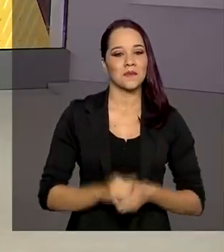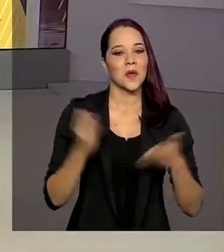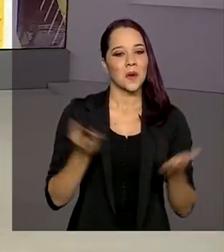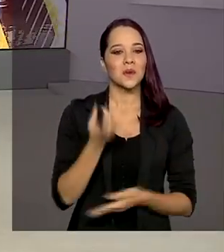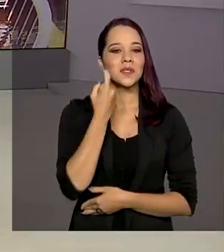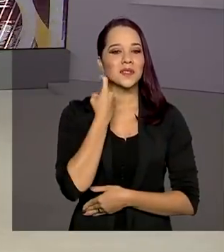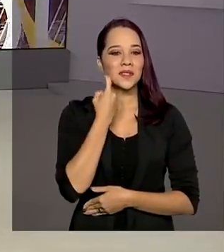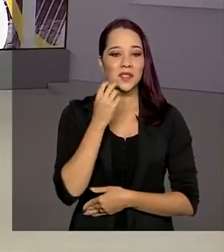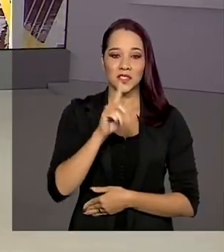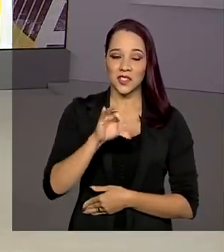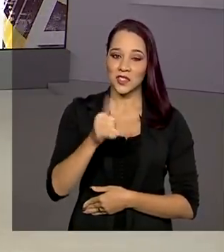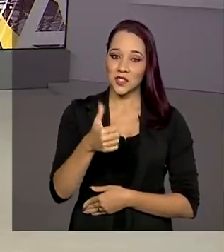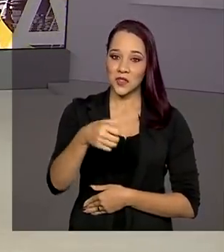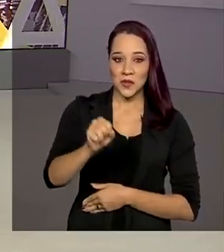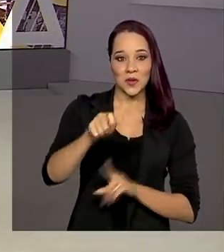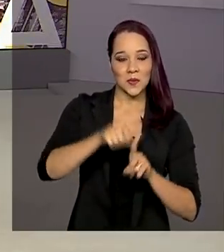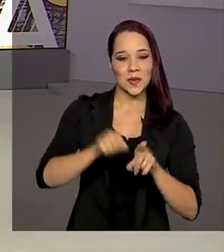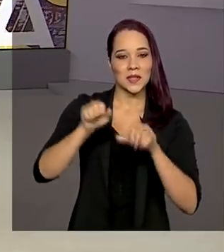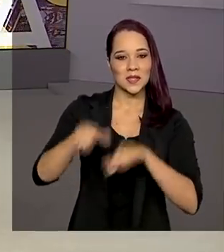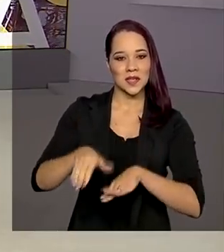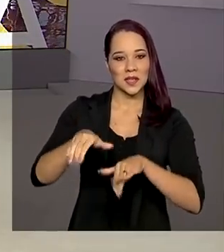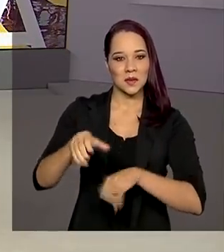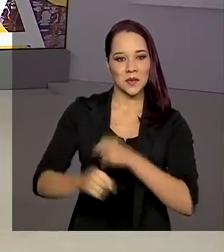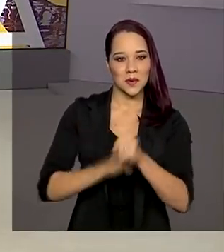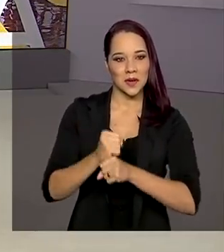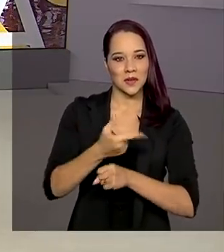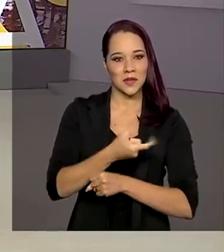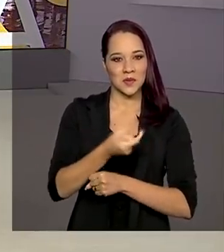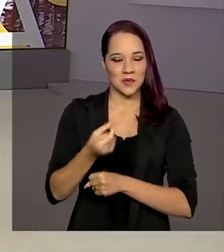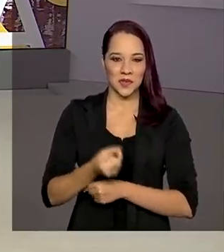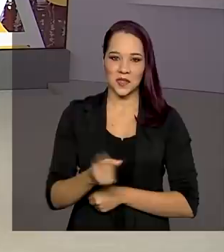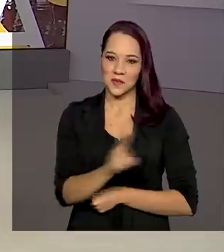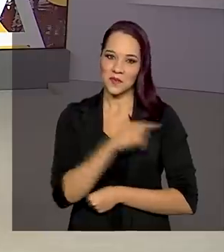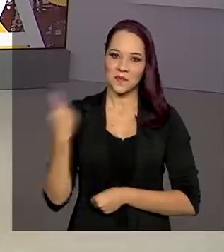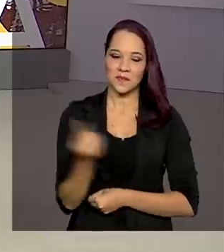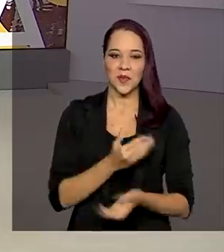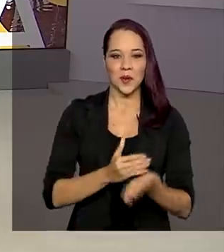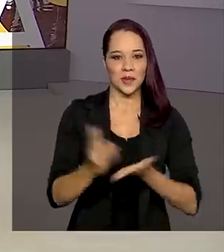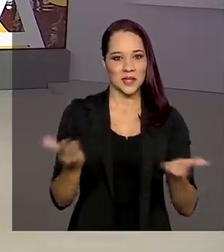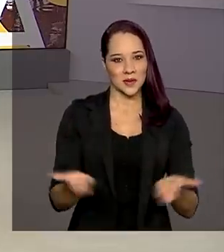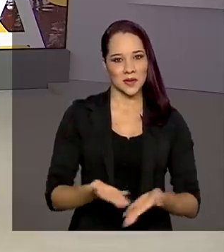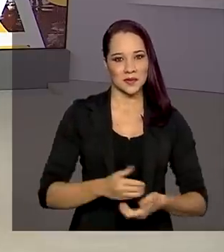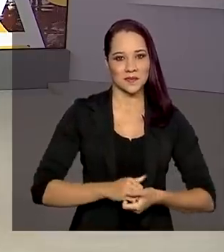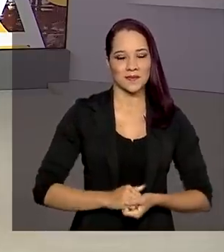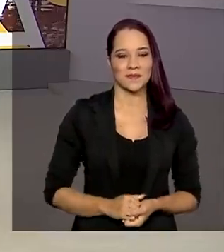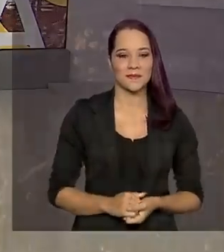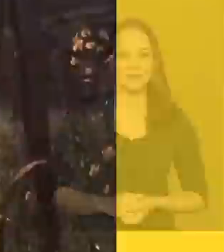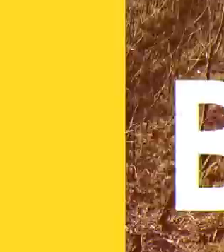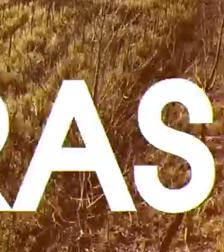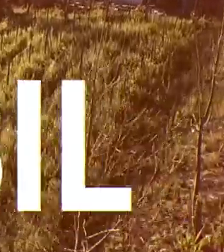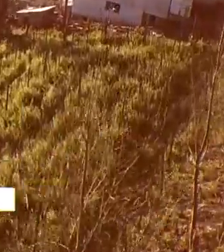Hoje é sexta-feira, 18 de setembro de 2020. O Brasil em Dia começa agora.